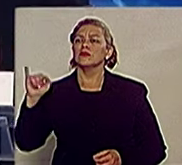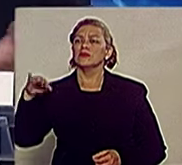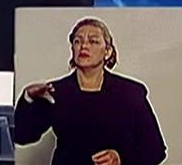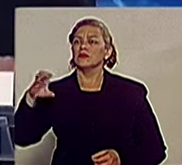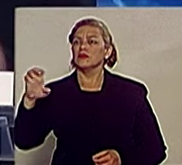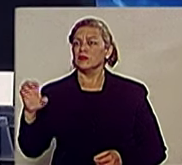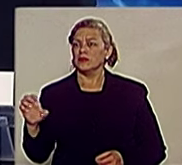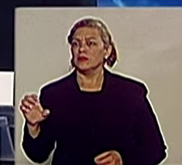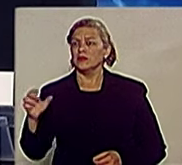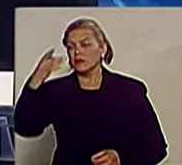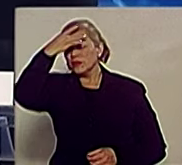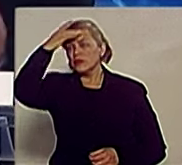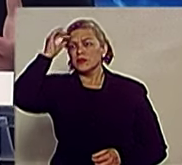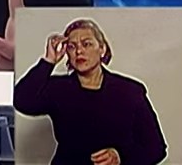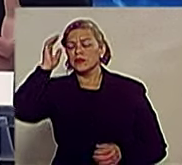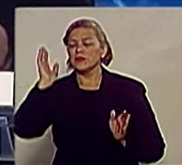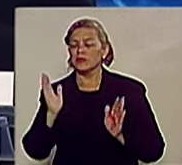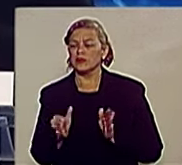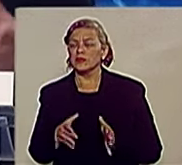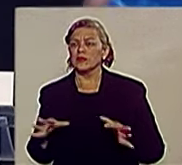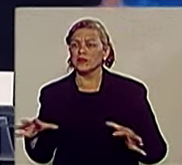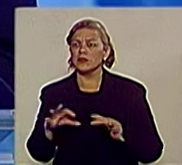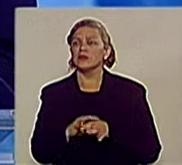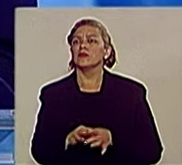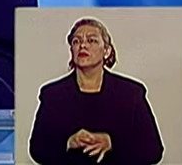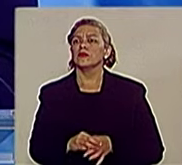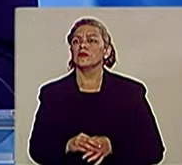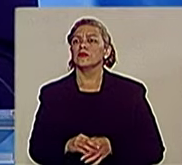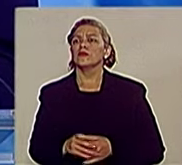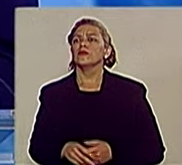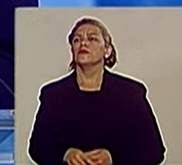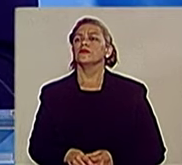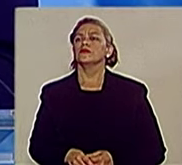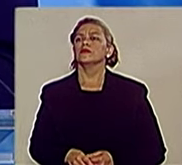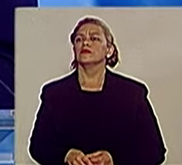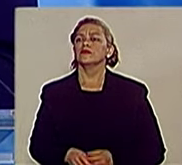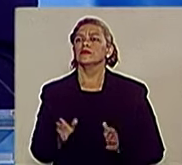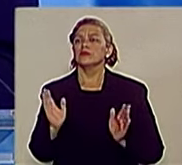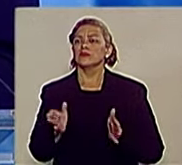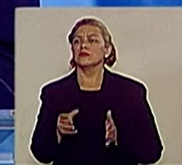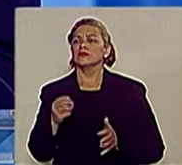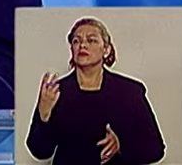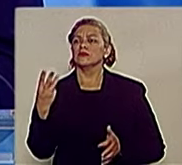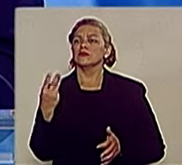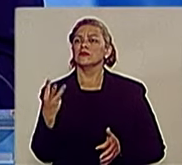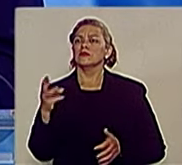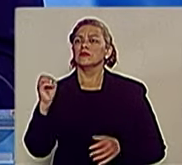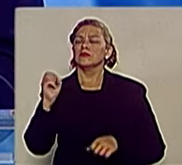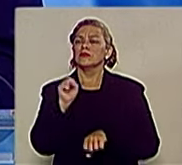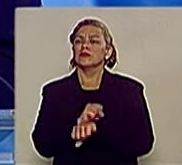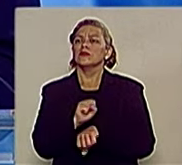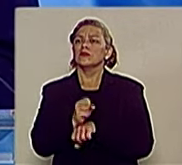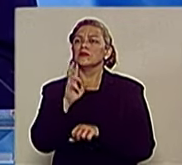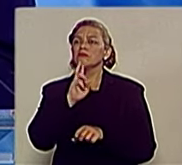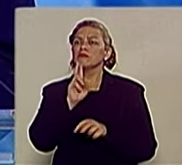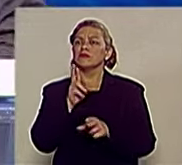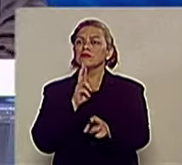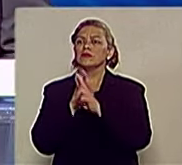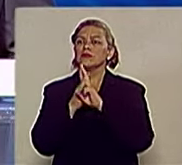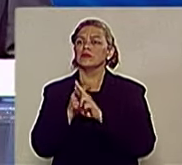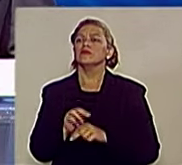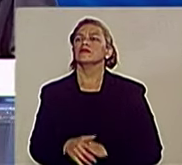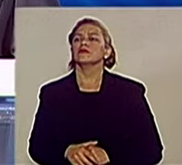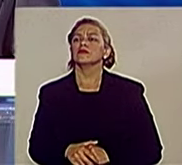nessas eleições. Ou seja, é dessa maneira que nós podemos sim. Tempo obrigado. Agora, 30 segundos para a tréplica do candidato Carlinhos Almeida.